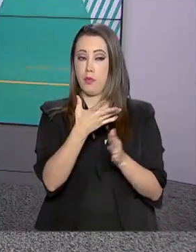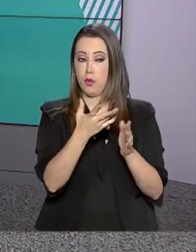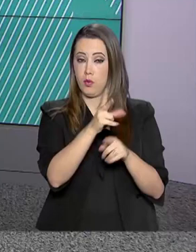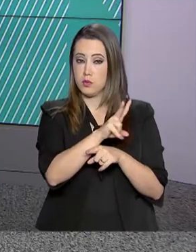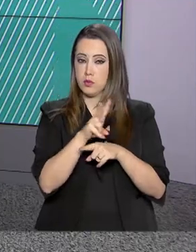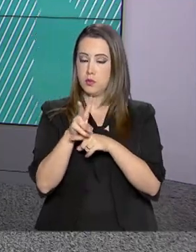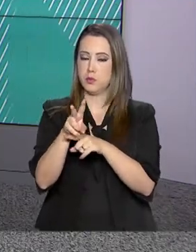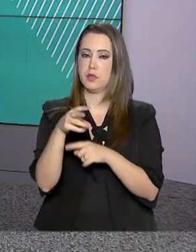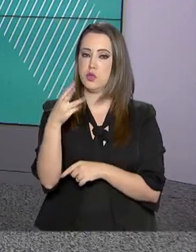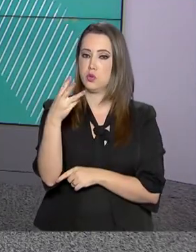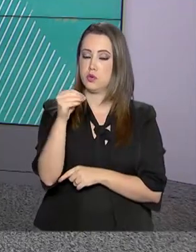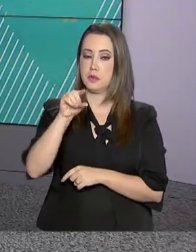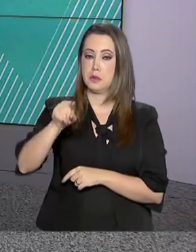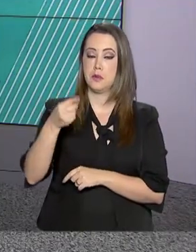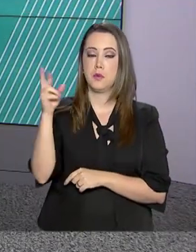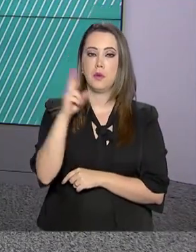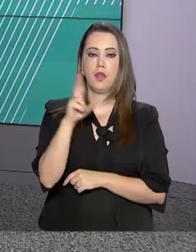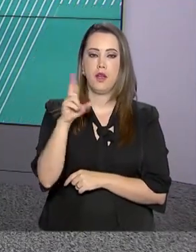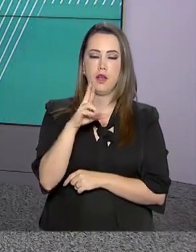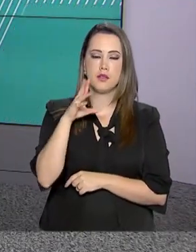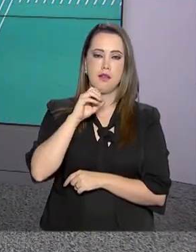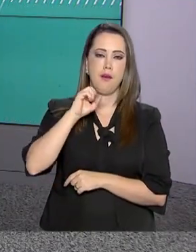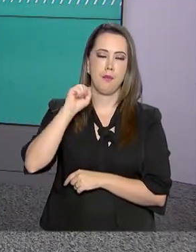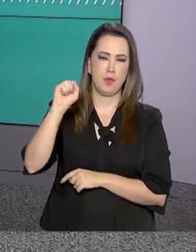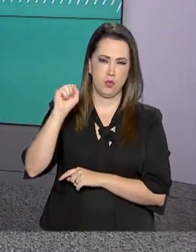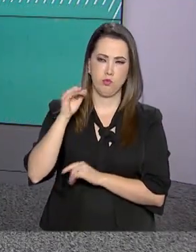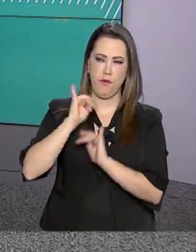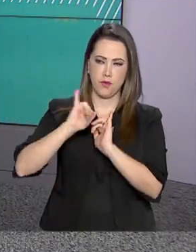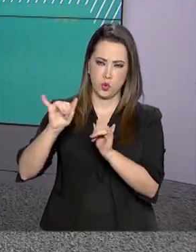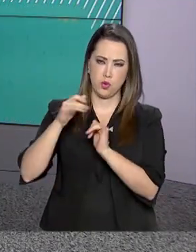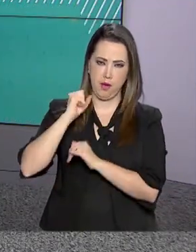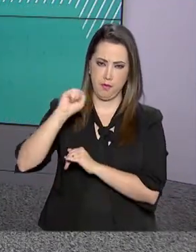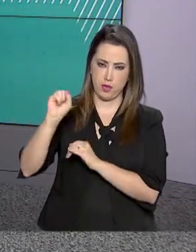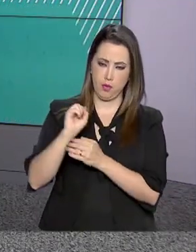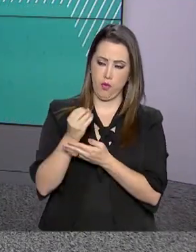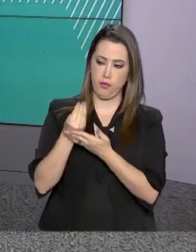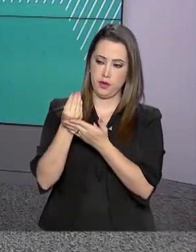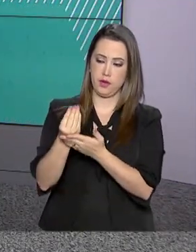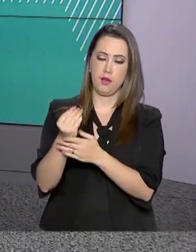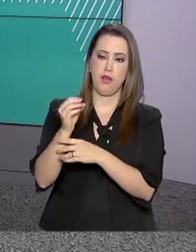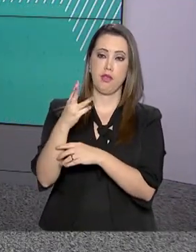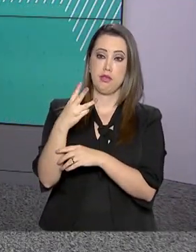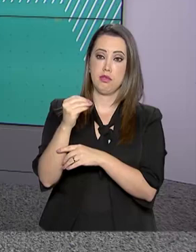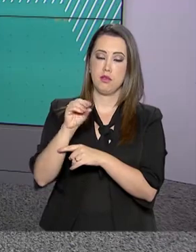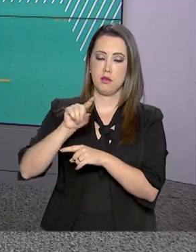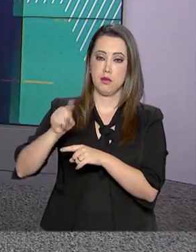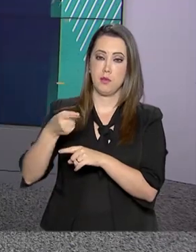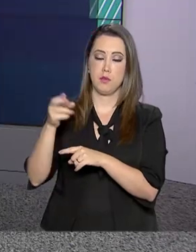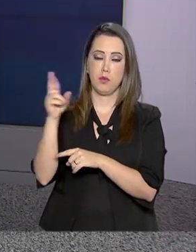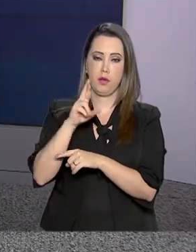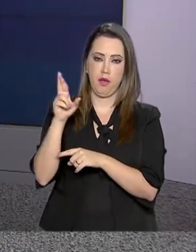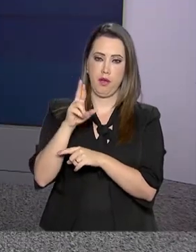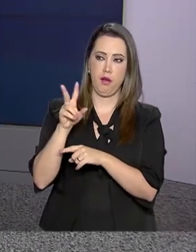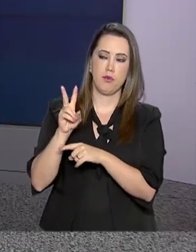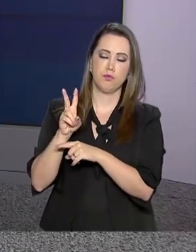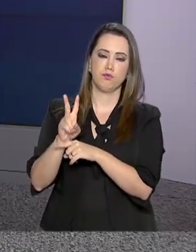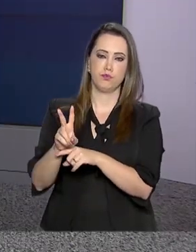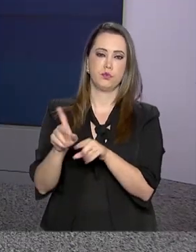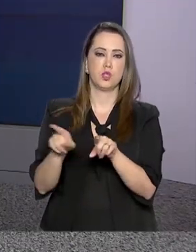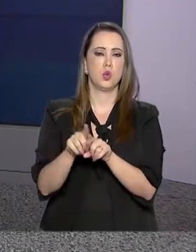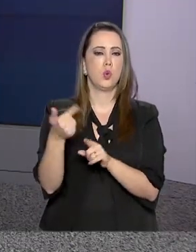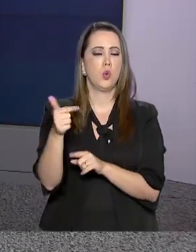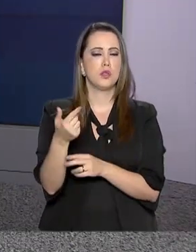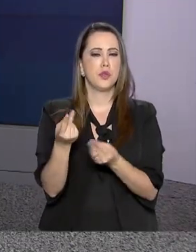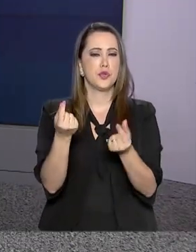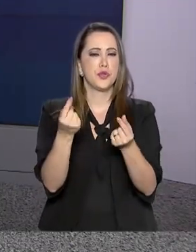pelo BNDES. O objetivo é atender aos profissionais autônomos que não conseguem recursos para despesas com frete, seguro